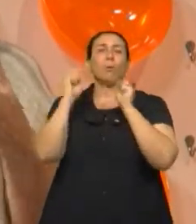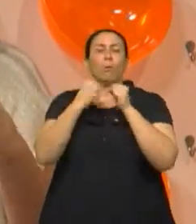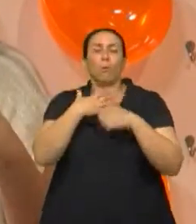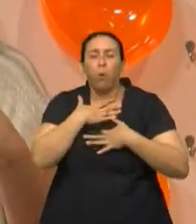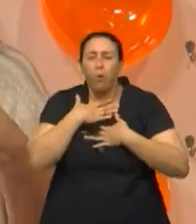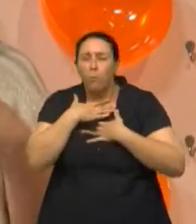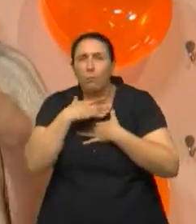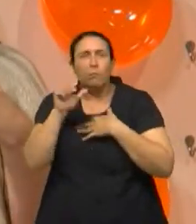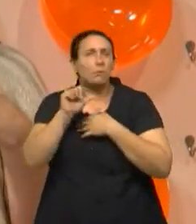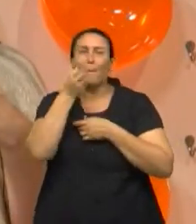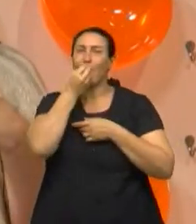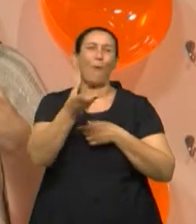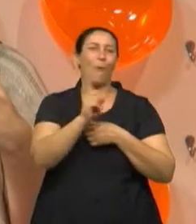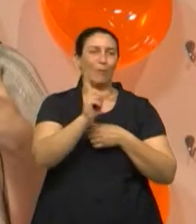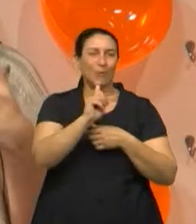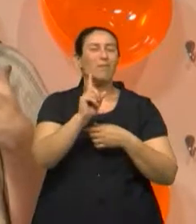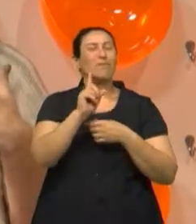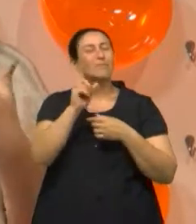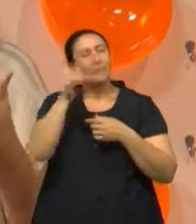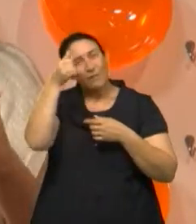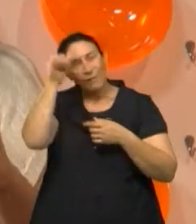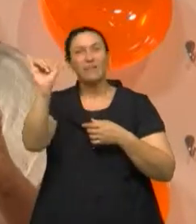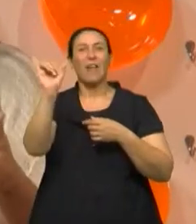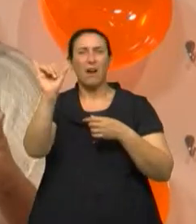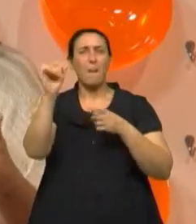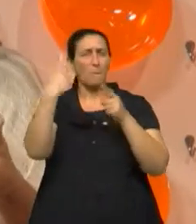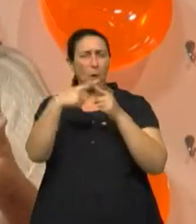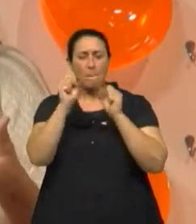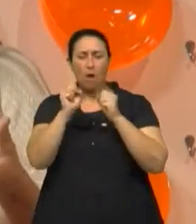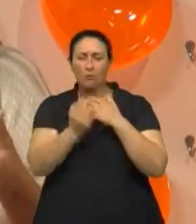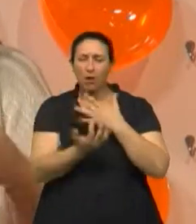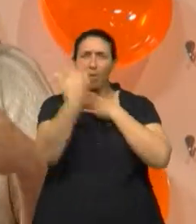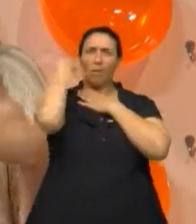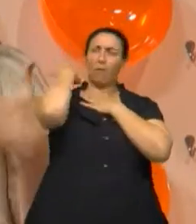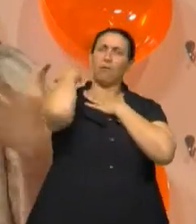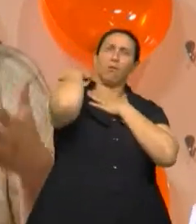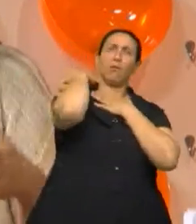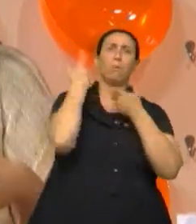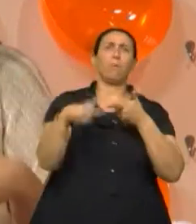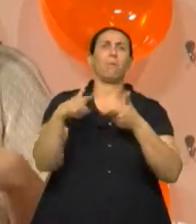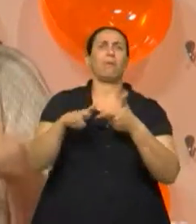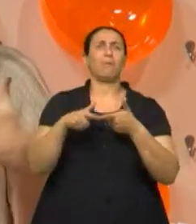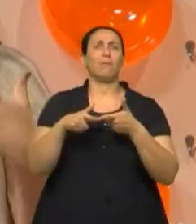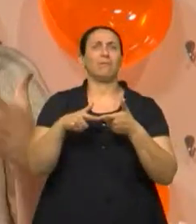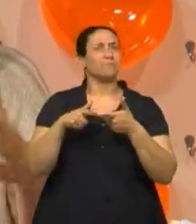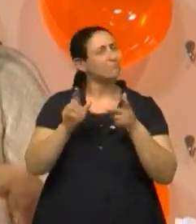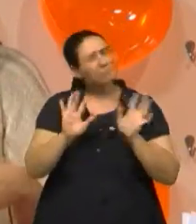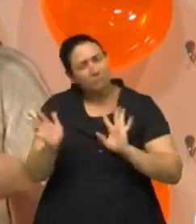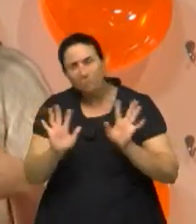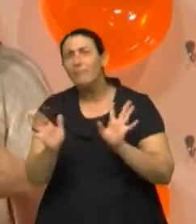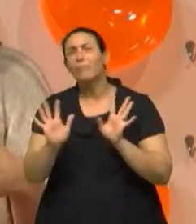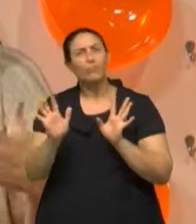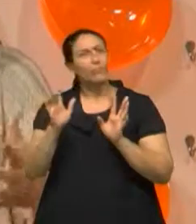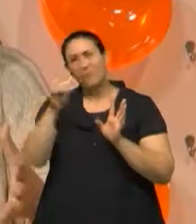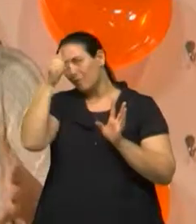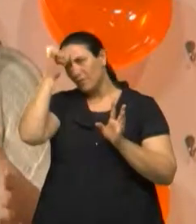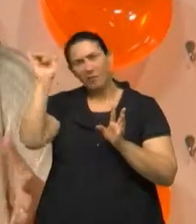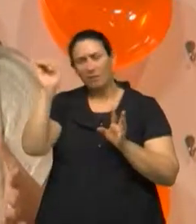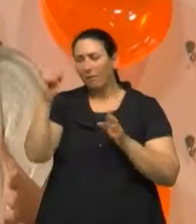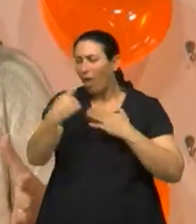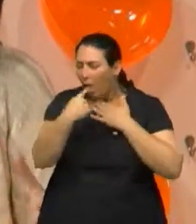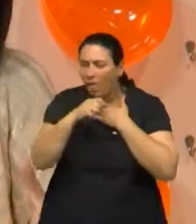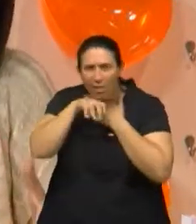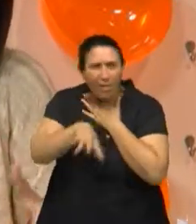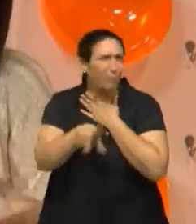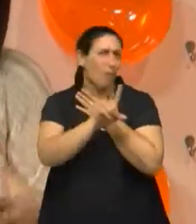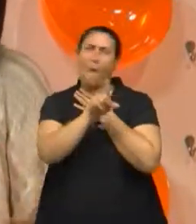esse vômito que é aspirado, ele causa, ele pode causar uma pneumonia, né? Então, induzir vômito, assim, domiciliar, não é uma